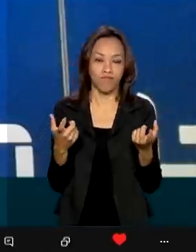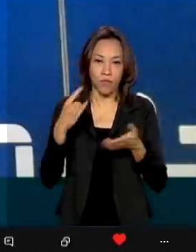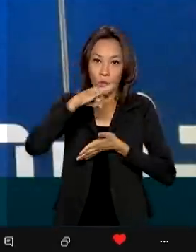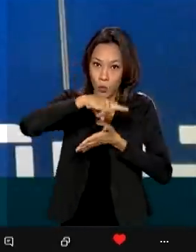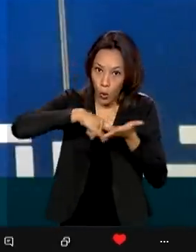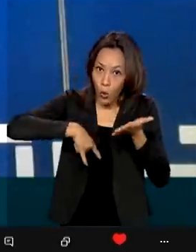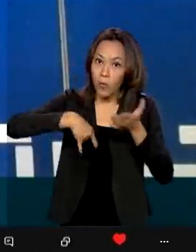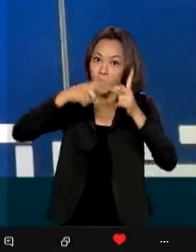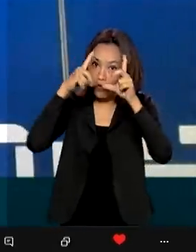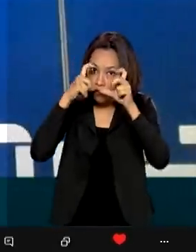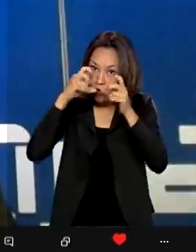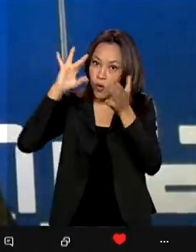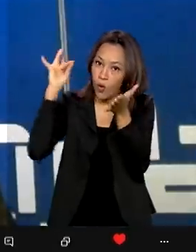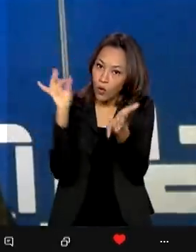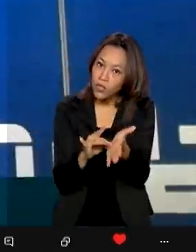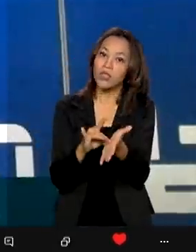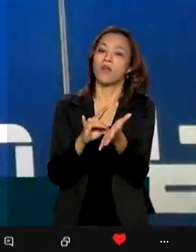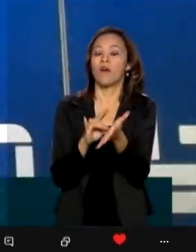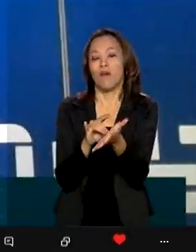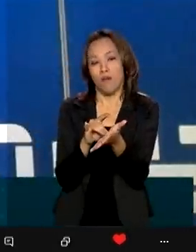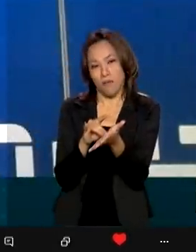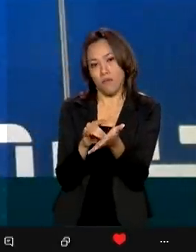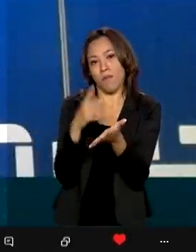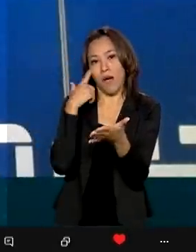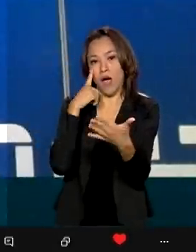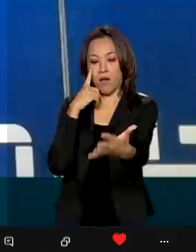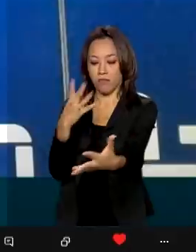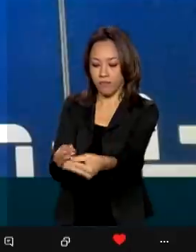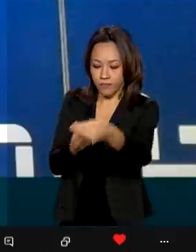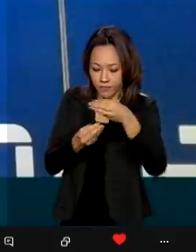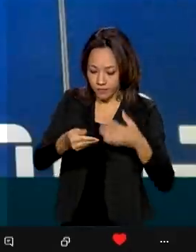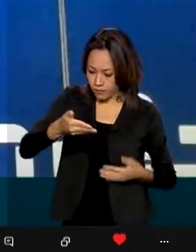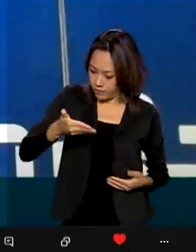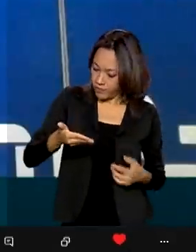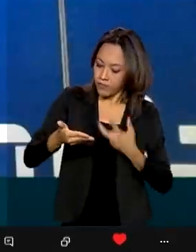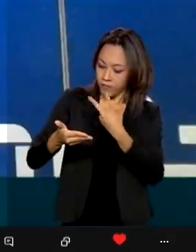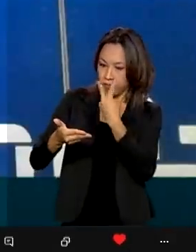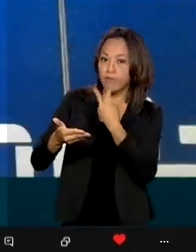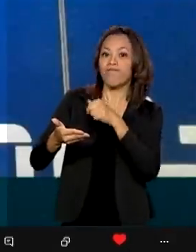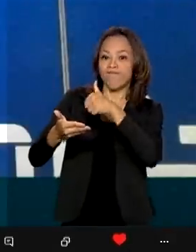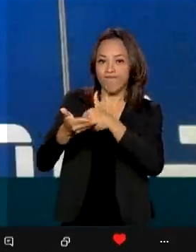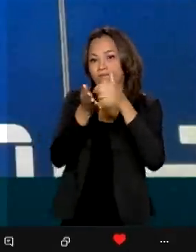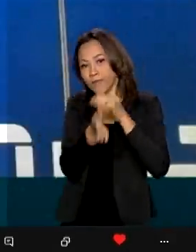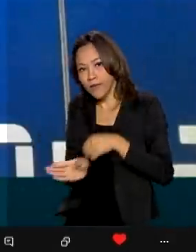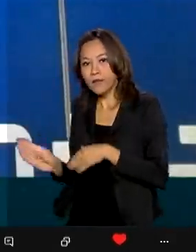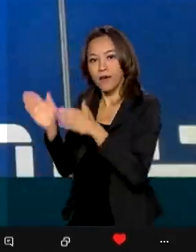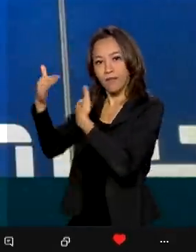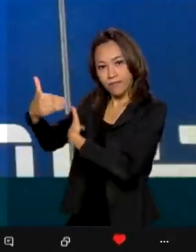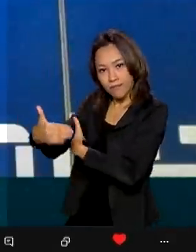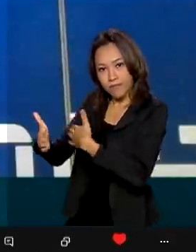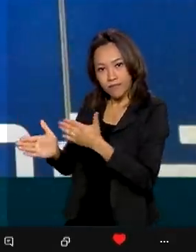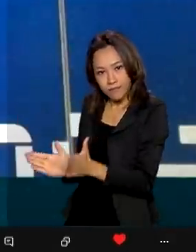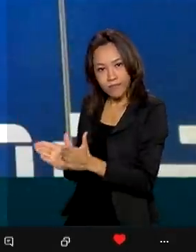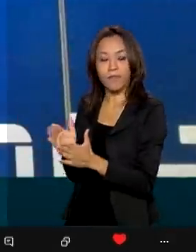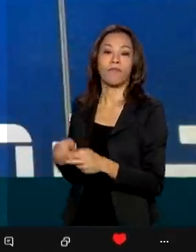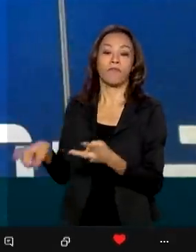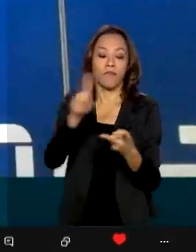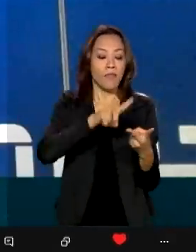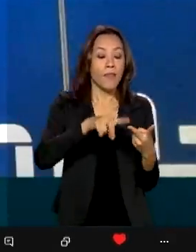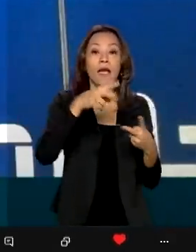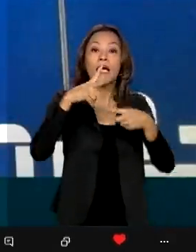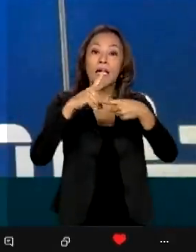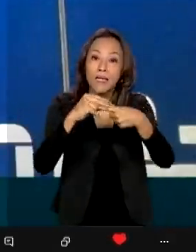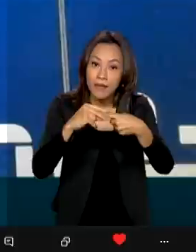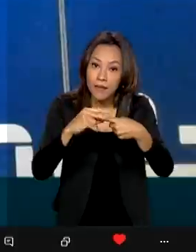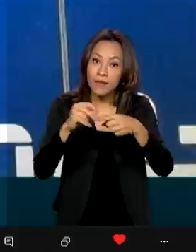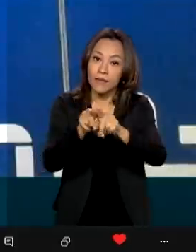original com foto, para poder fazer a identificação e poder entrar no acordo de prova. A caneta preta, de corpo transparente,